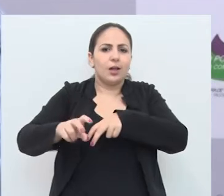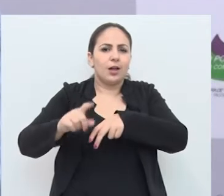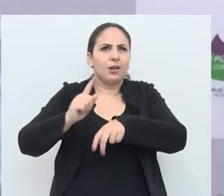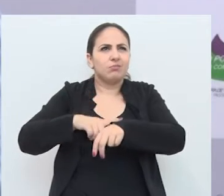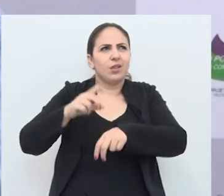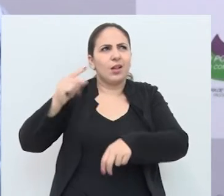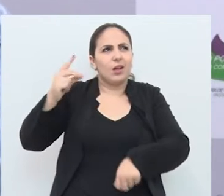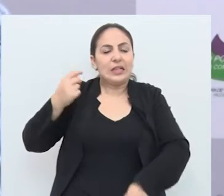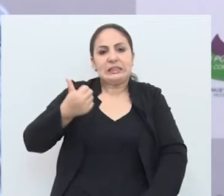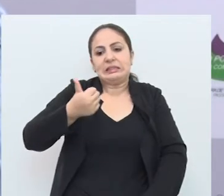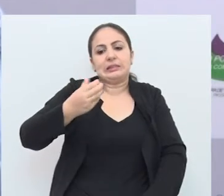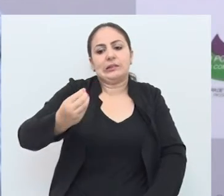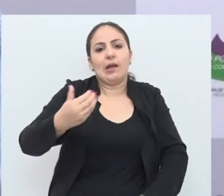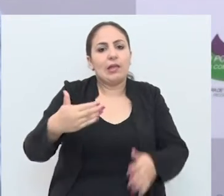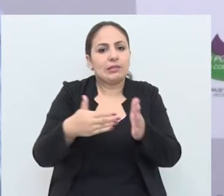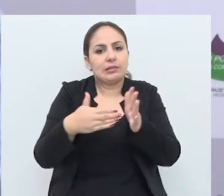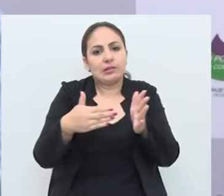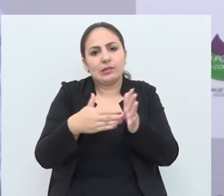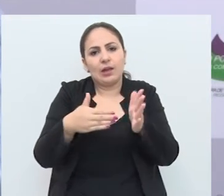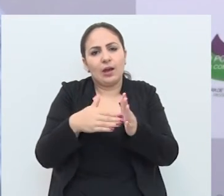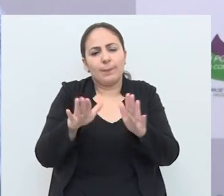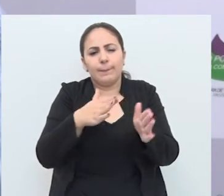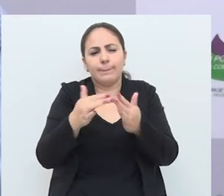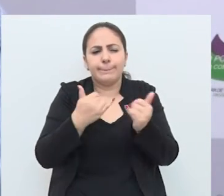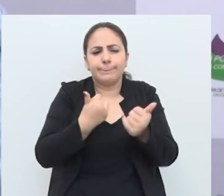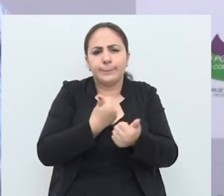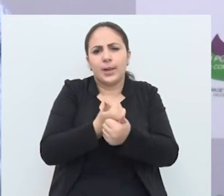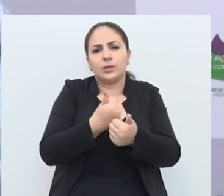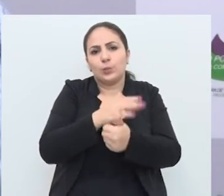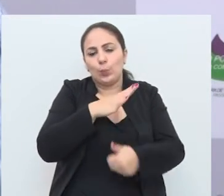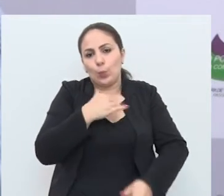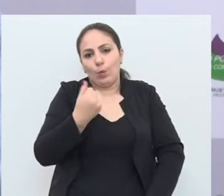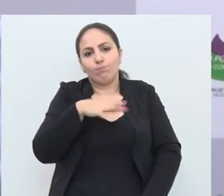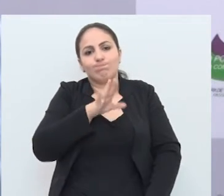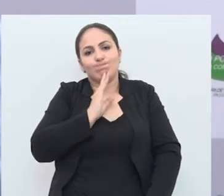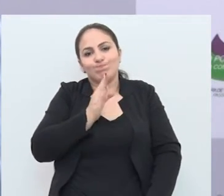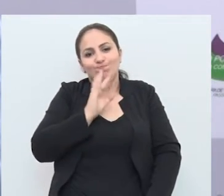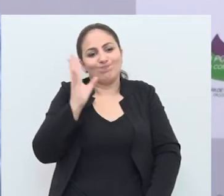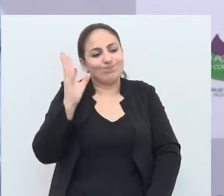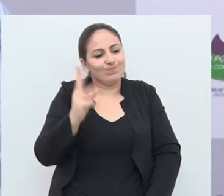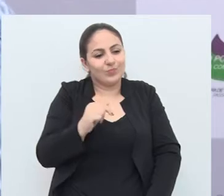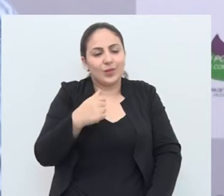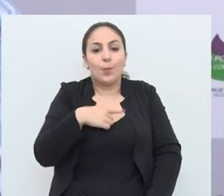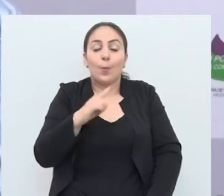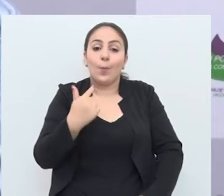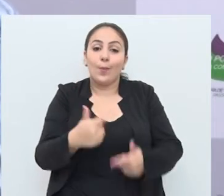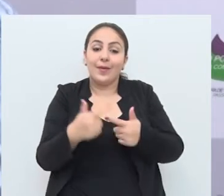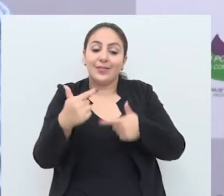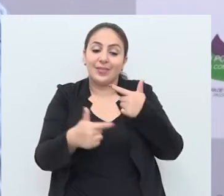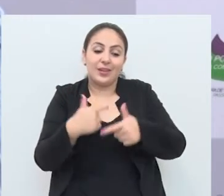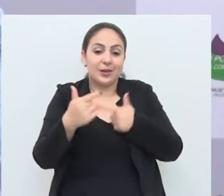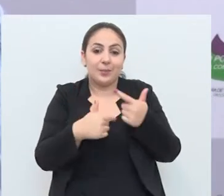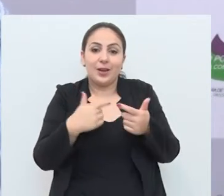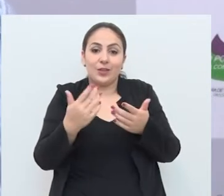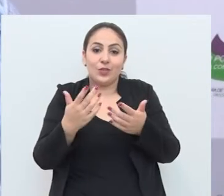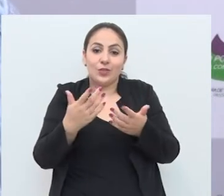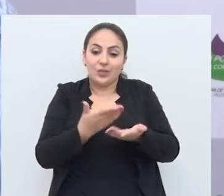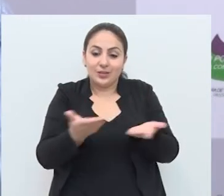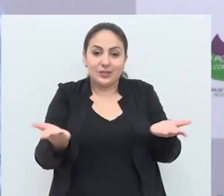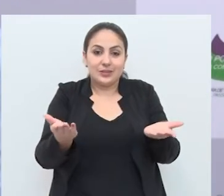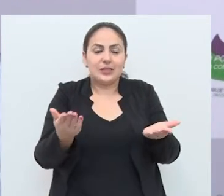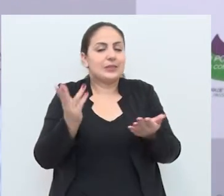época dos anos 60, até pertinho dele falecer ali, conhecem ele porque ele prestou serviços para eles.